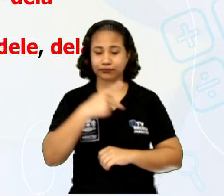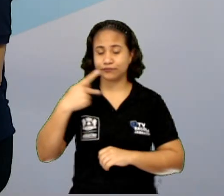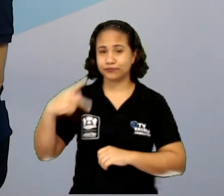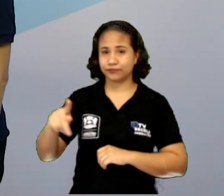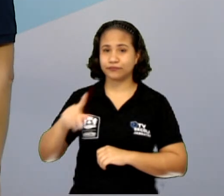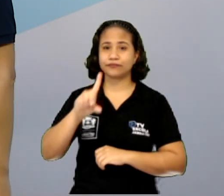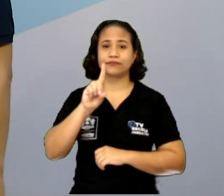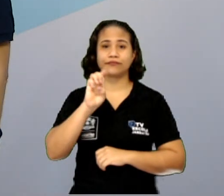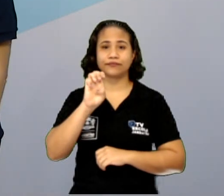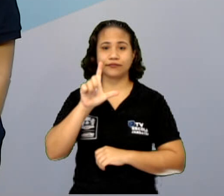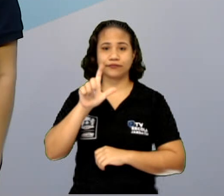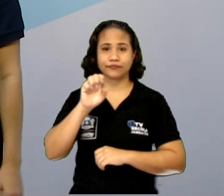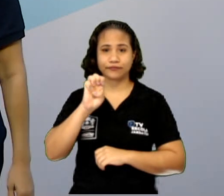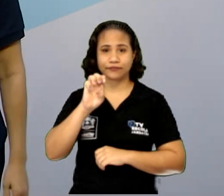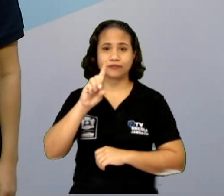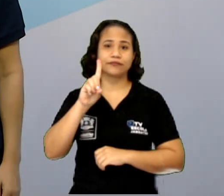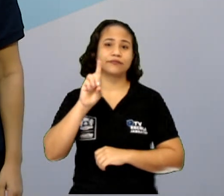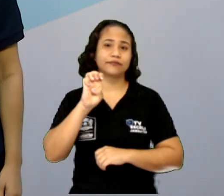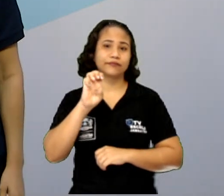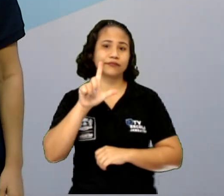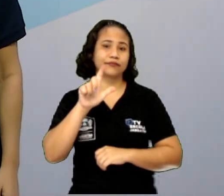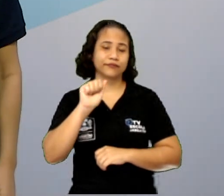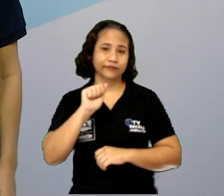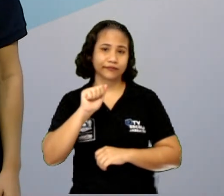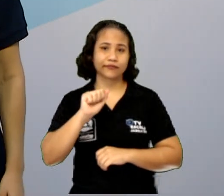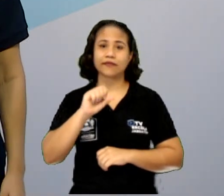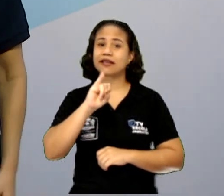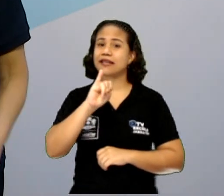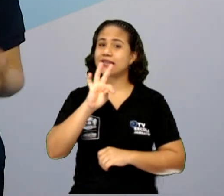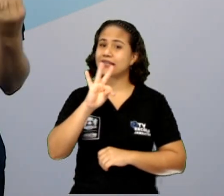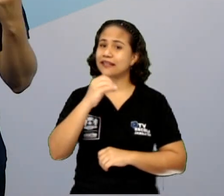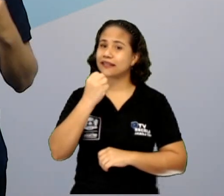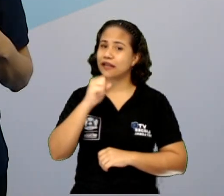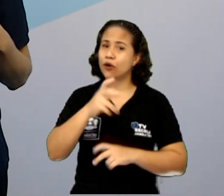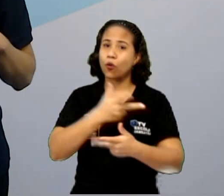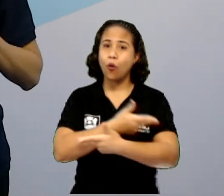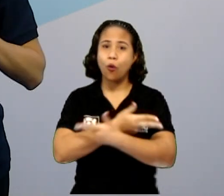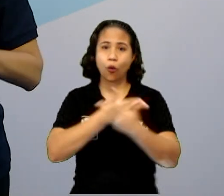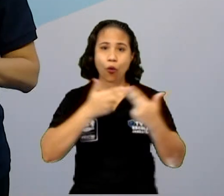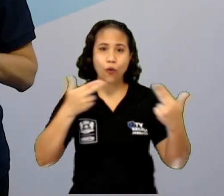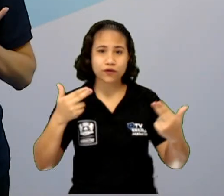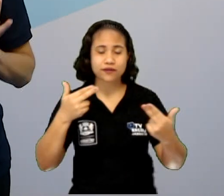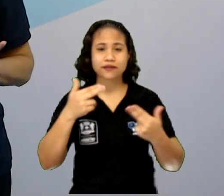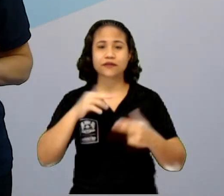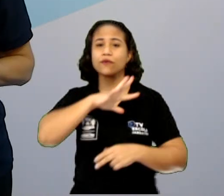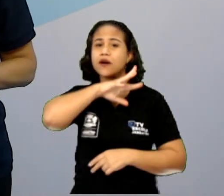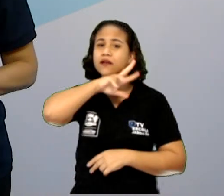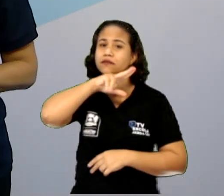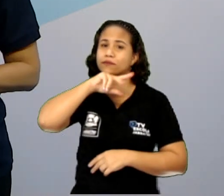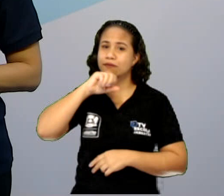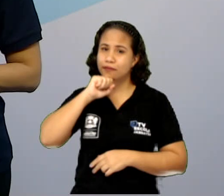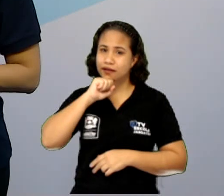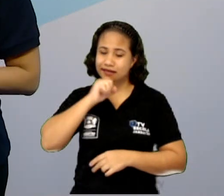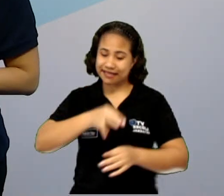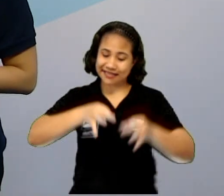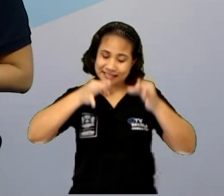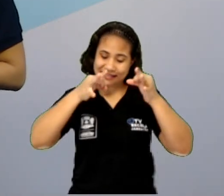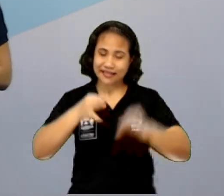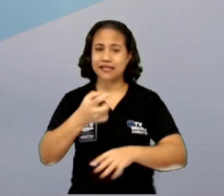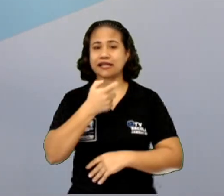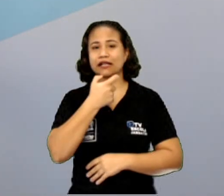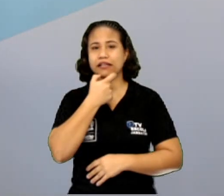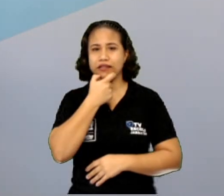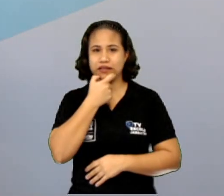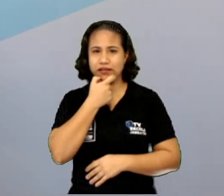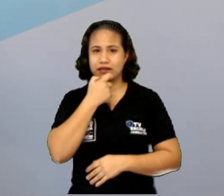Lembrando também que o it é só para coisas ou animais. No singular, é bem específico em inglês. A gente vai